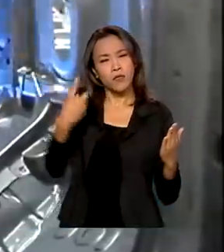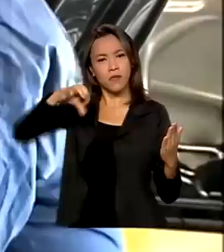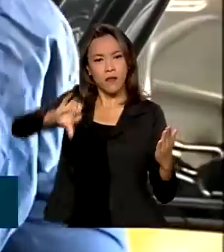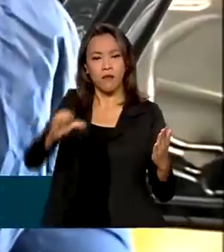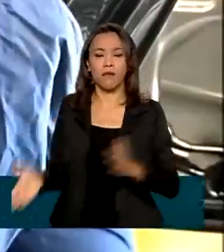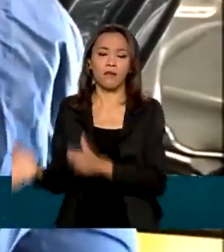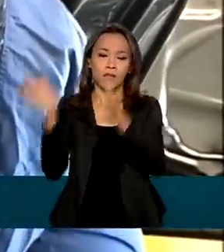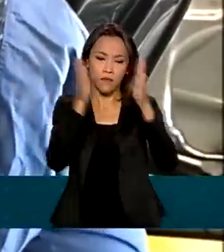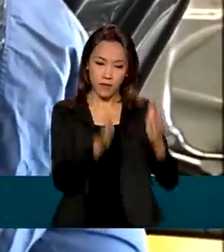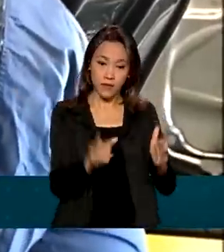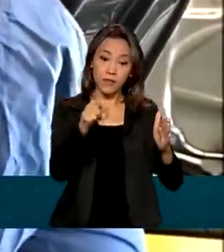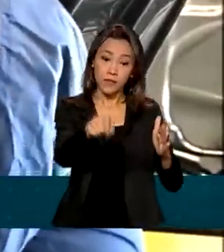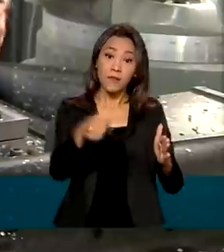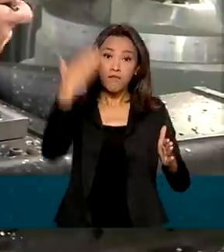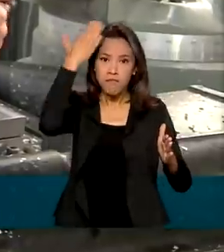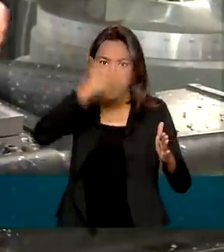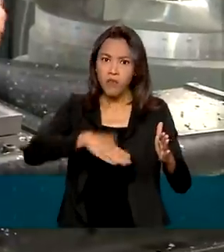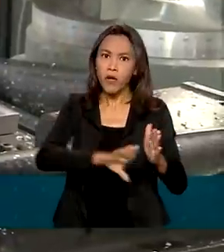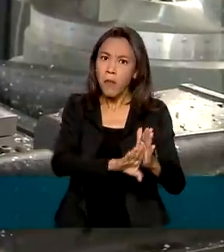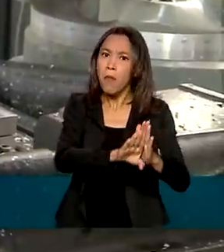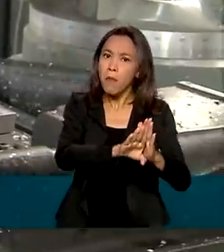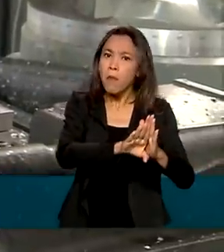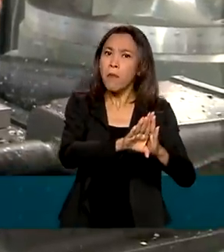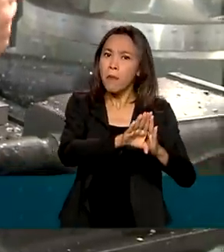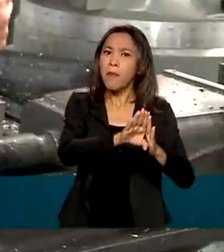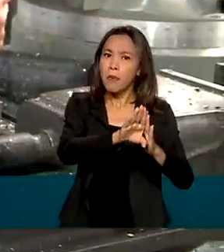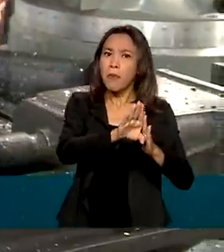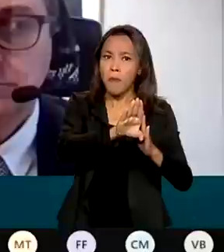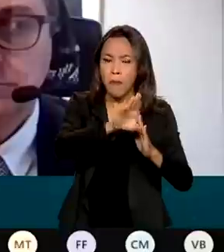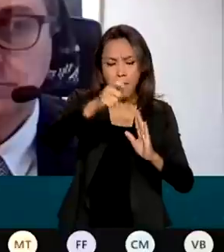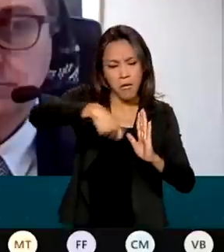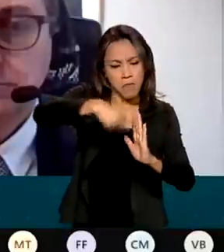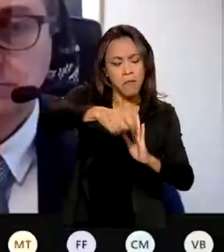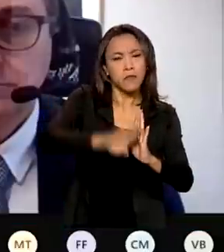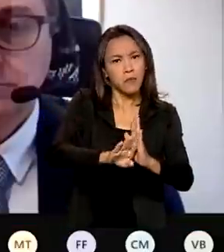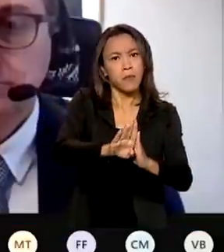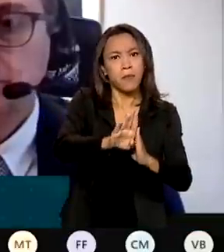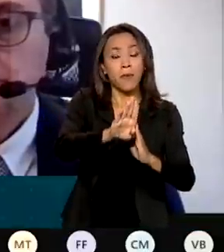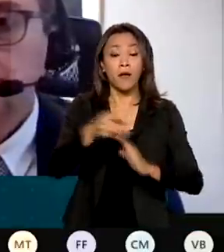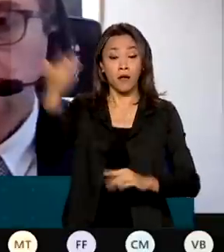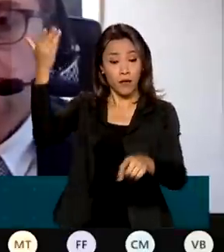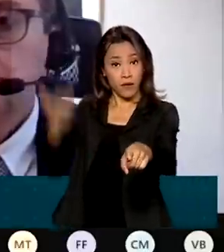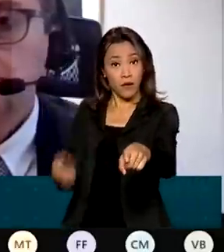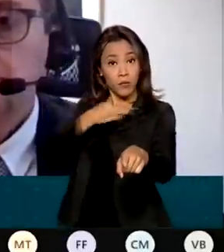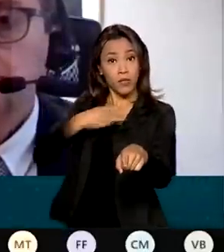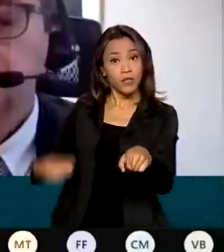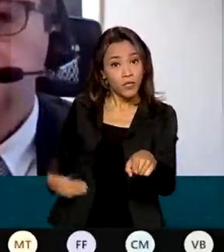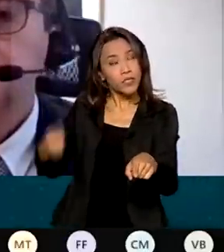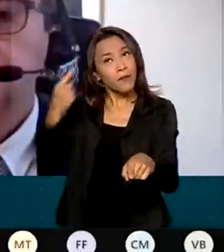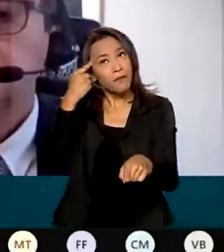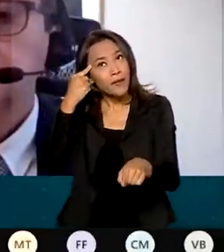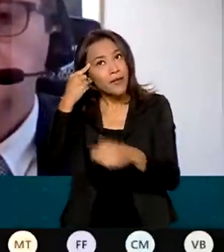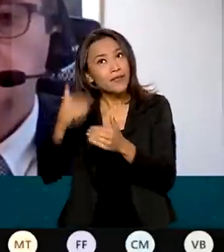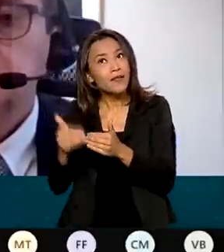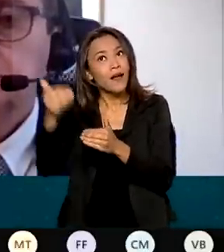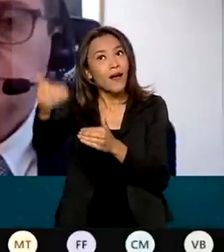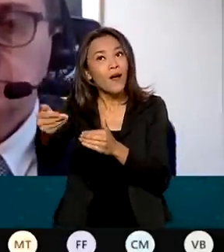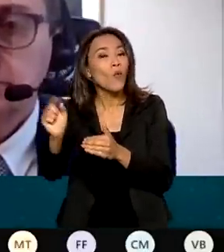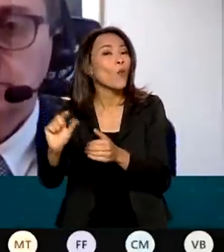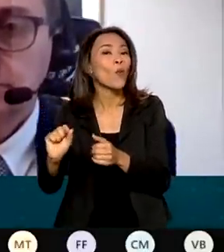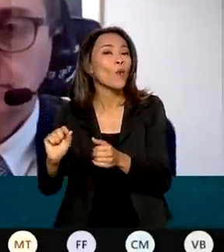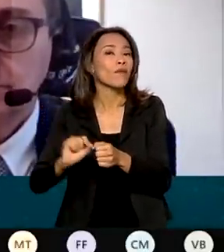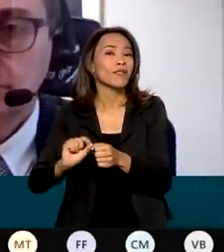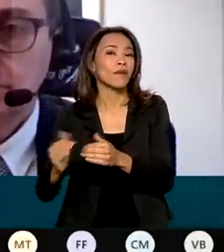tendência de crescimento na arrecadação para os próximos meses, o ministro Guedes já pensa nos próximos passos.